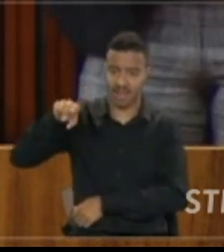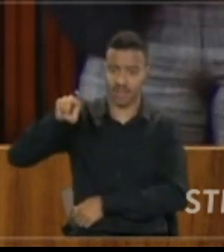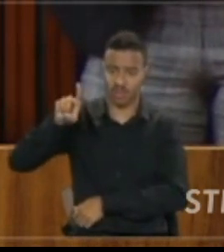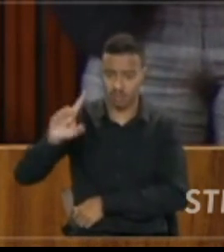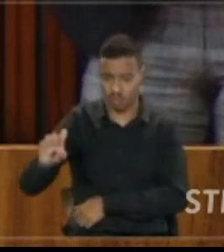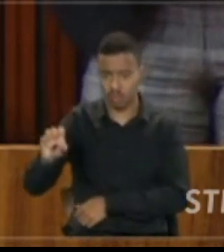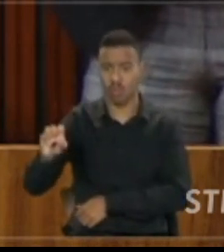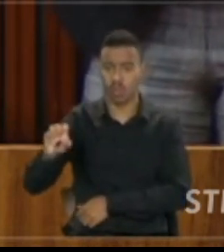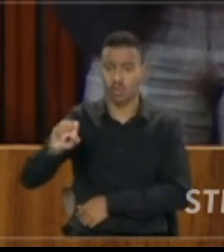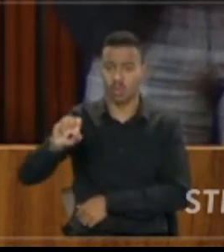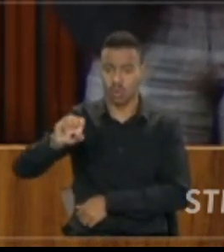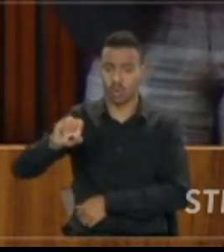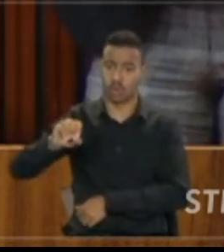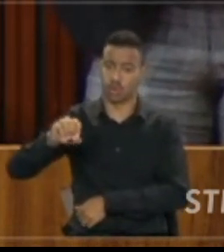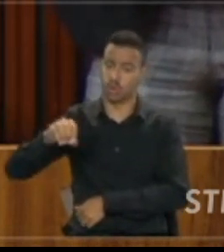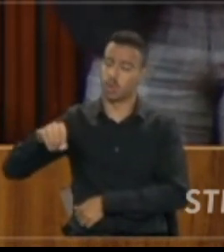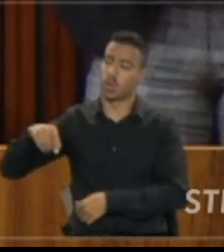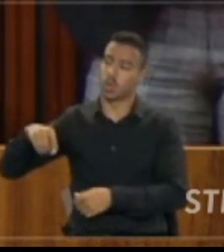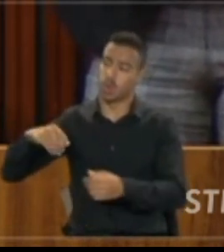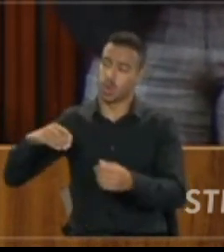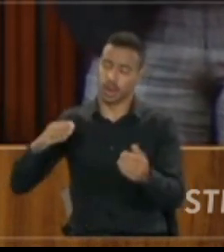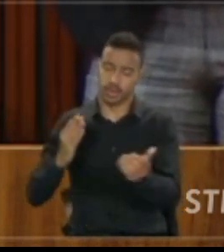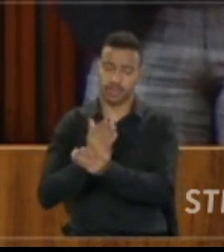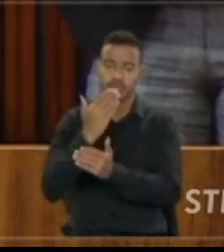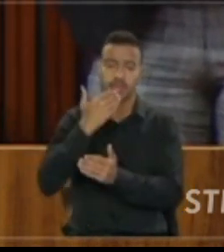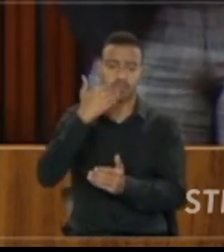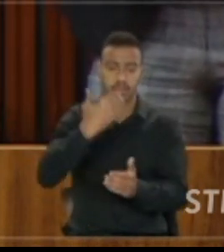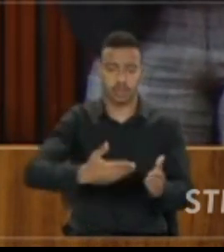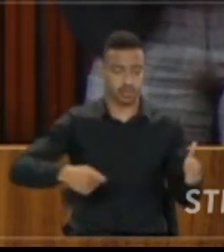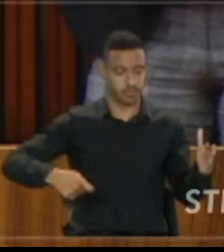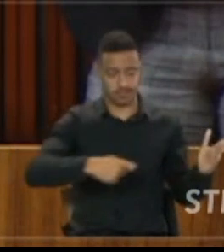o indeferimento da medida liminar